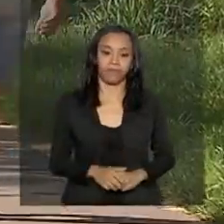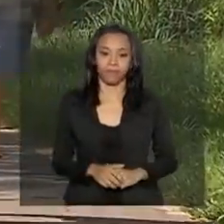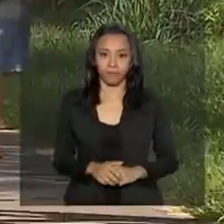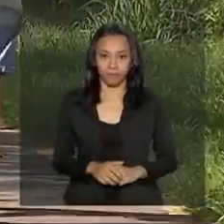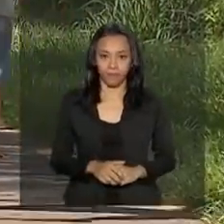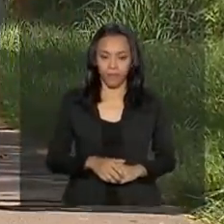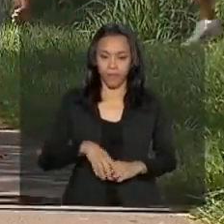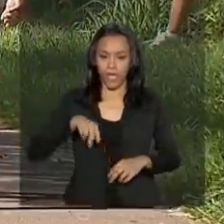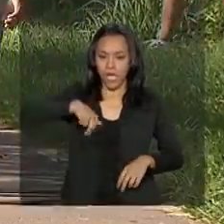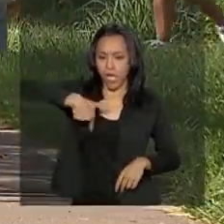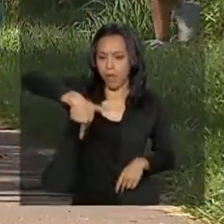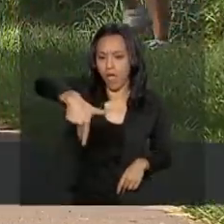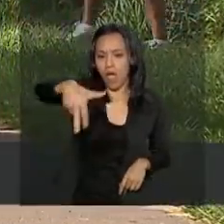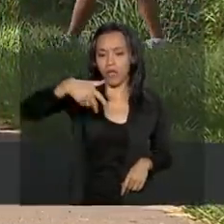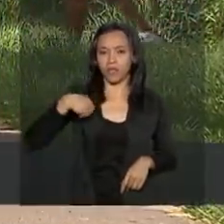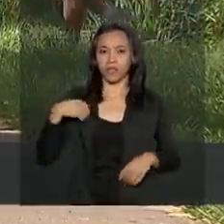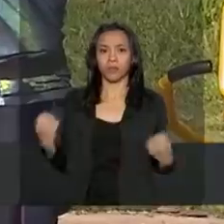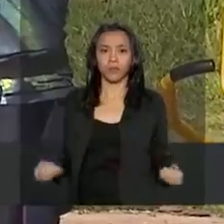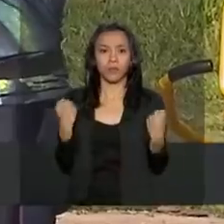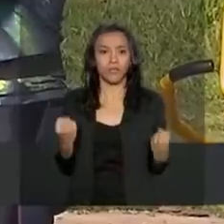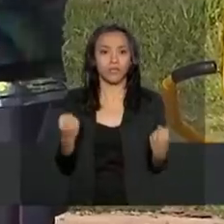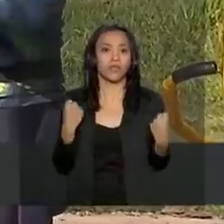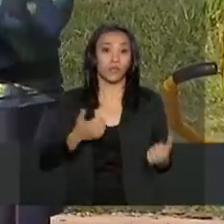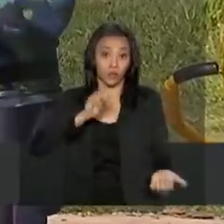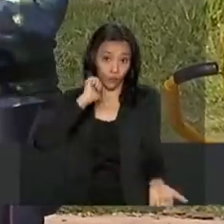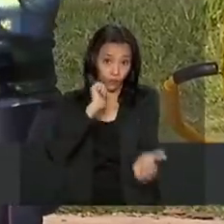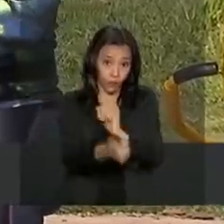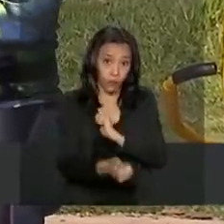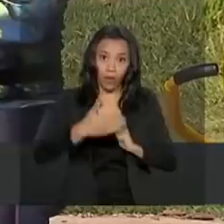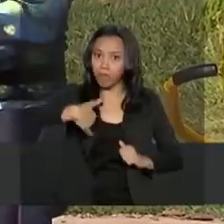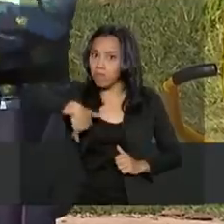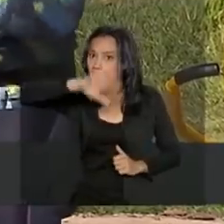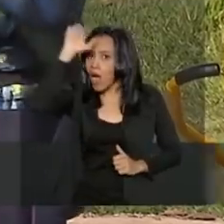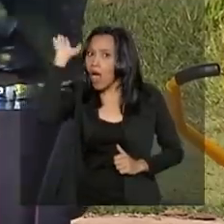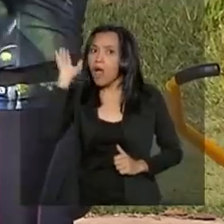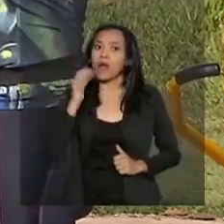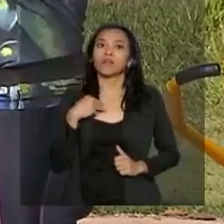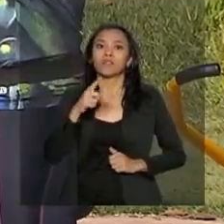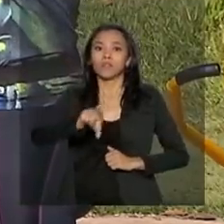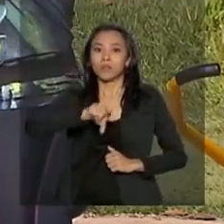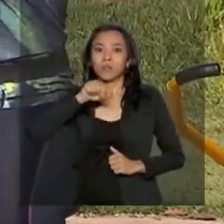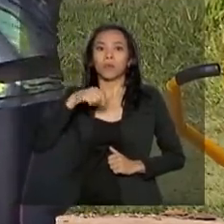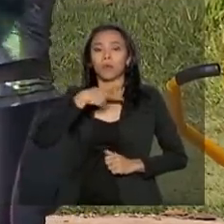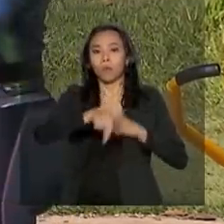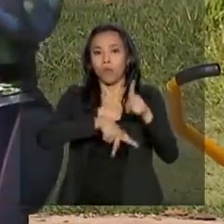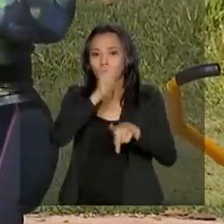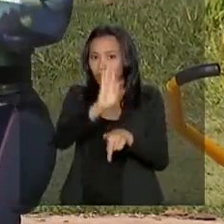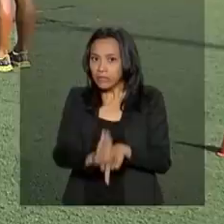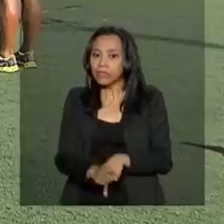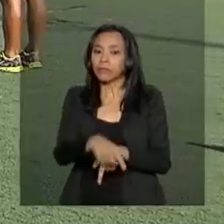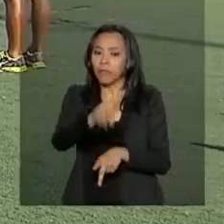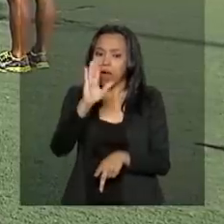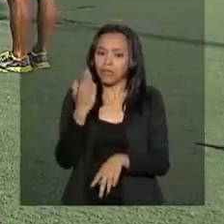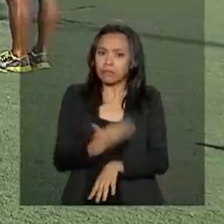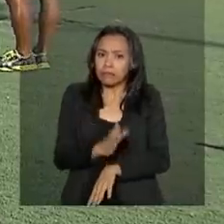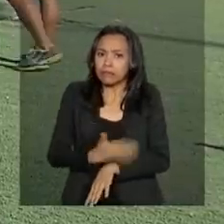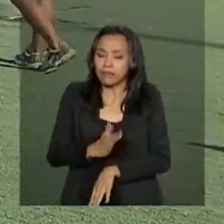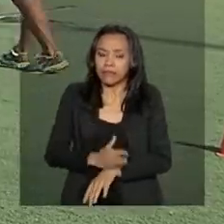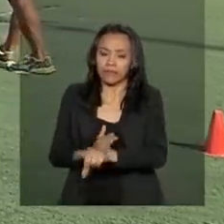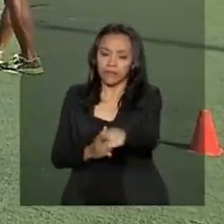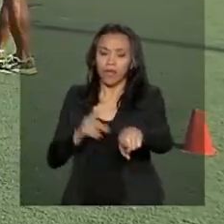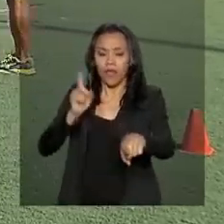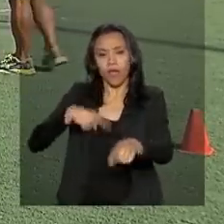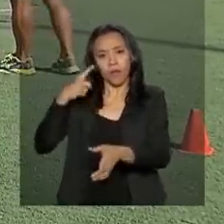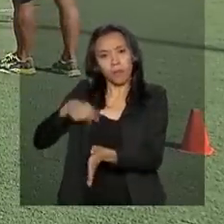Caminhada, musculação e futebol estão entre as modalidades esportivas mais praticadas pelos brasileiros que se exercitam regularmente. O levantamento de